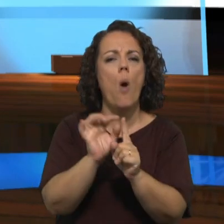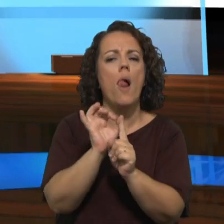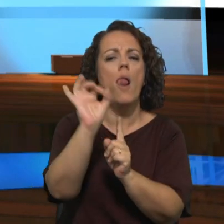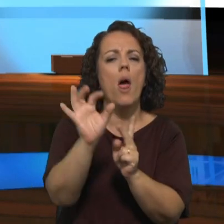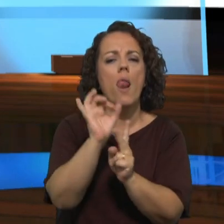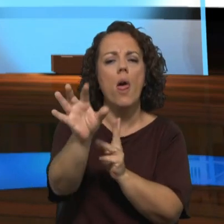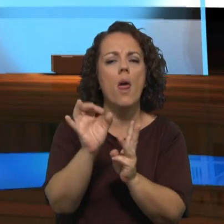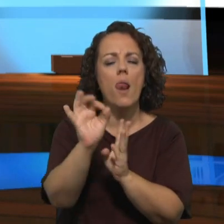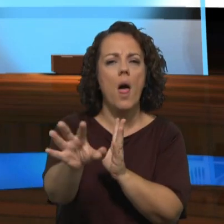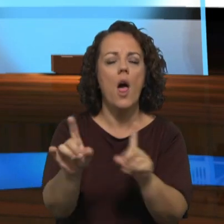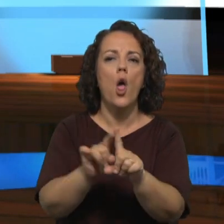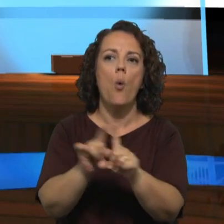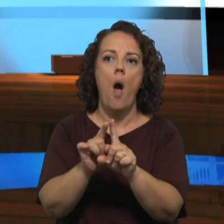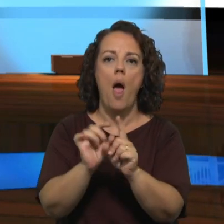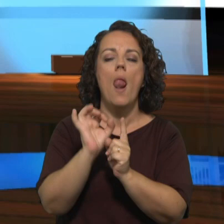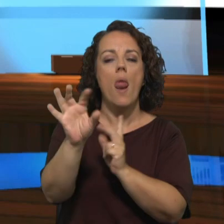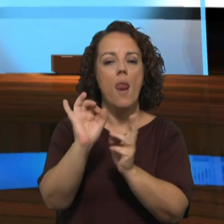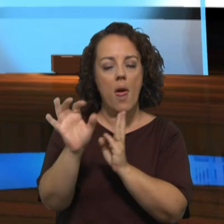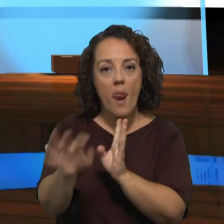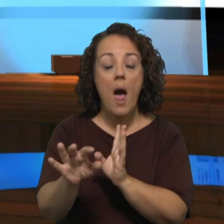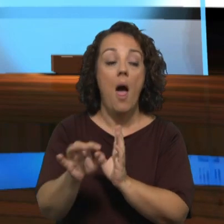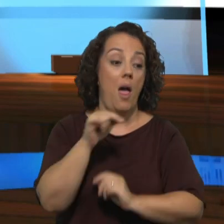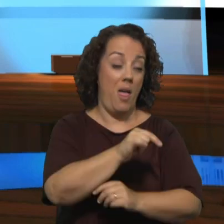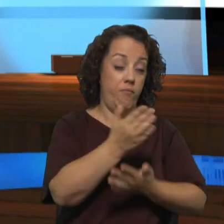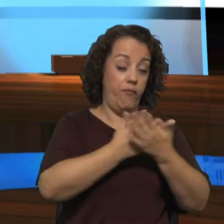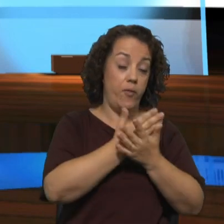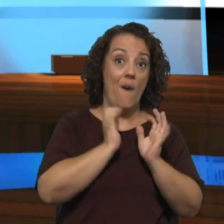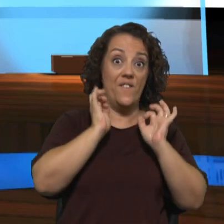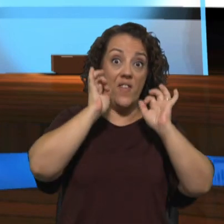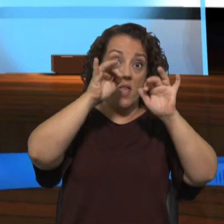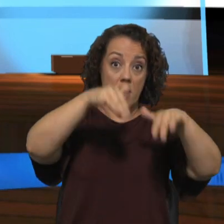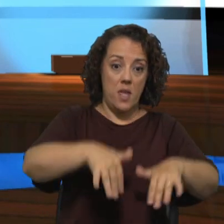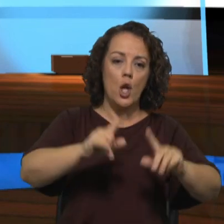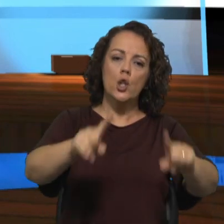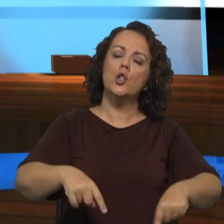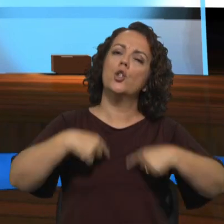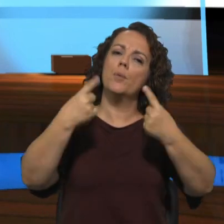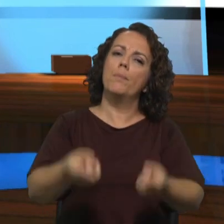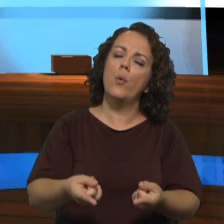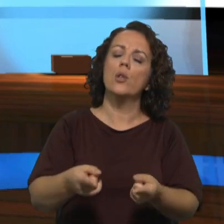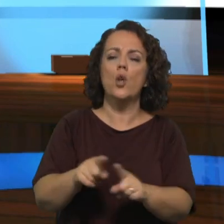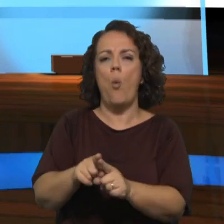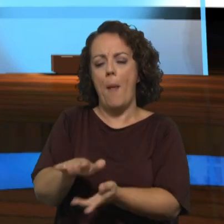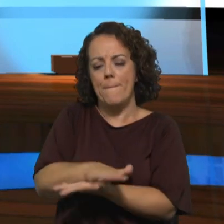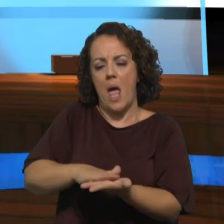o que sair do sínodo possa corresponder também à expectativa que existe por parte das bases.